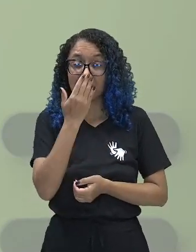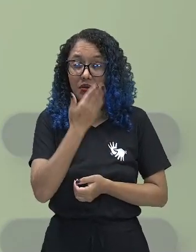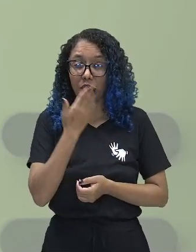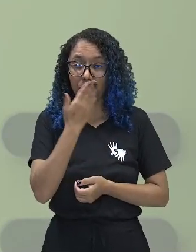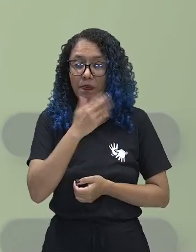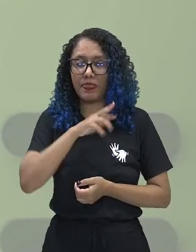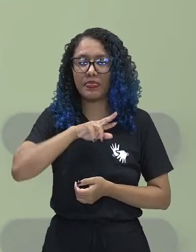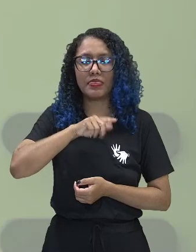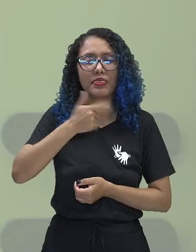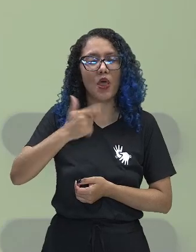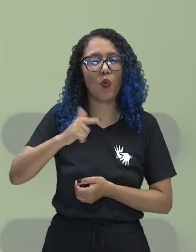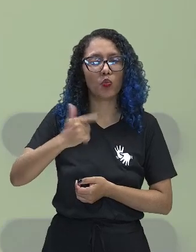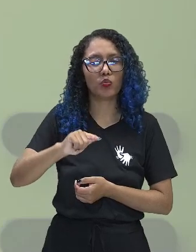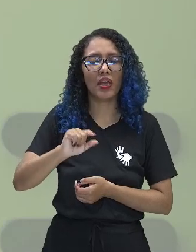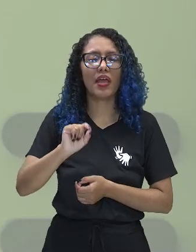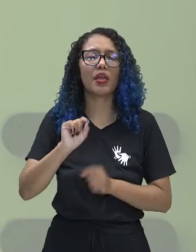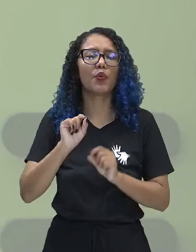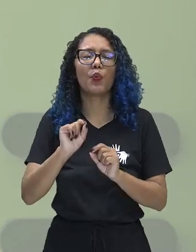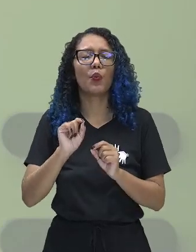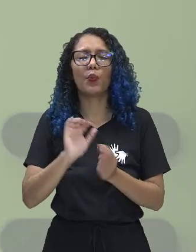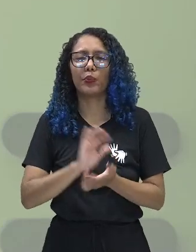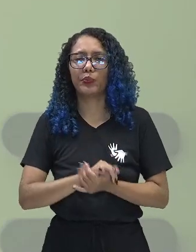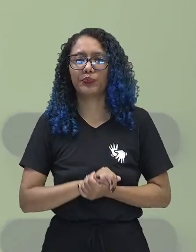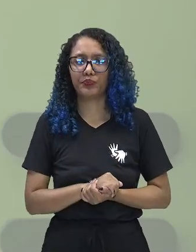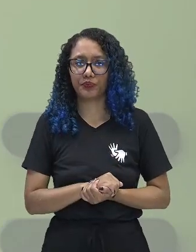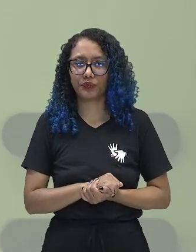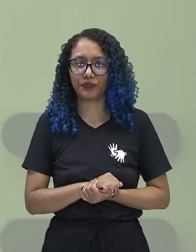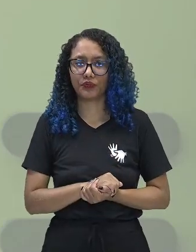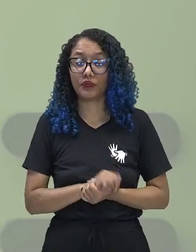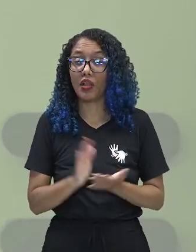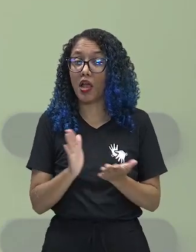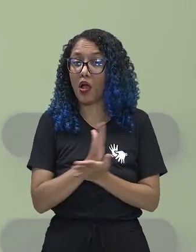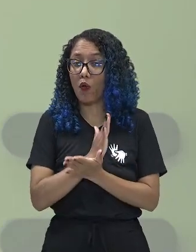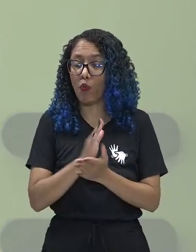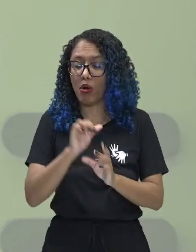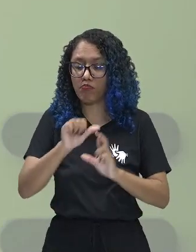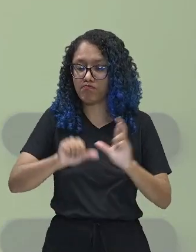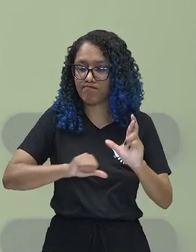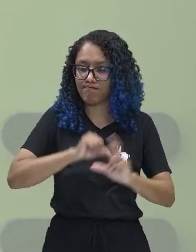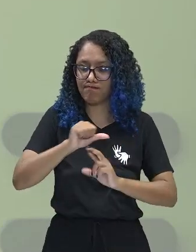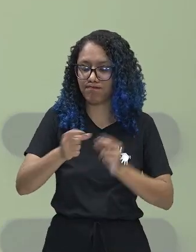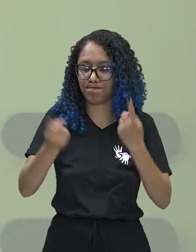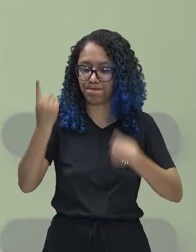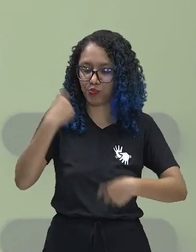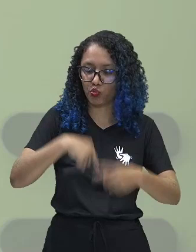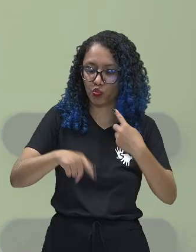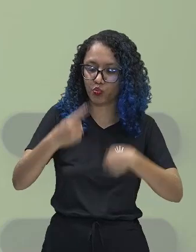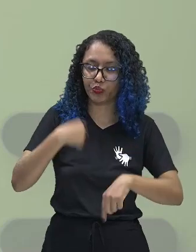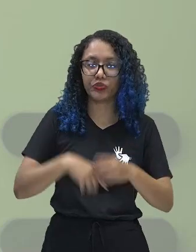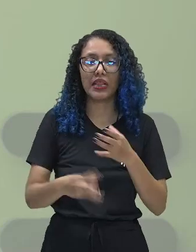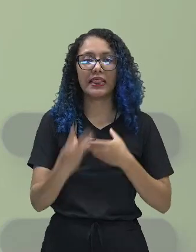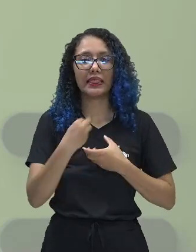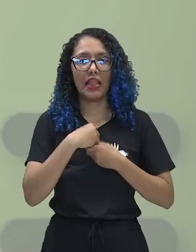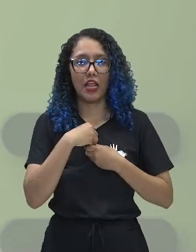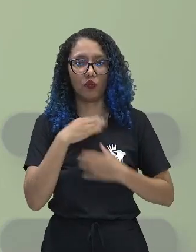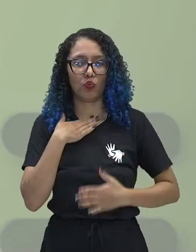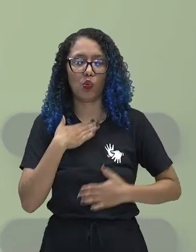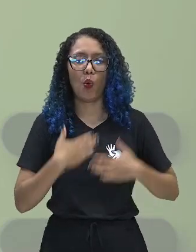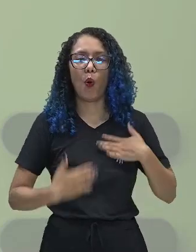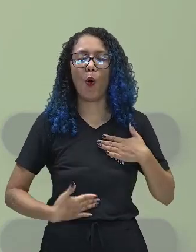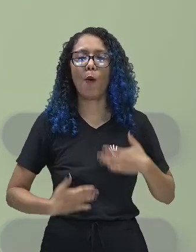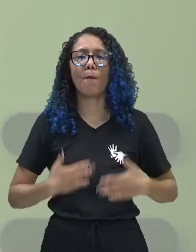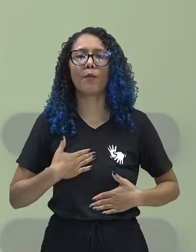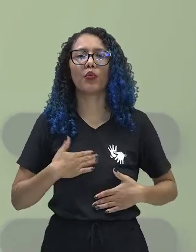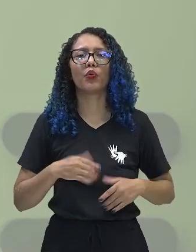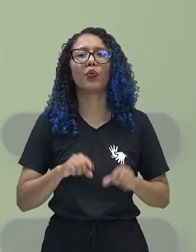reações químicas, alguns metabolismo que ocorrem no nosso corpo, por exemplo, nós vamos